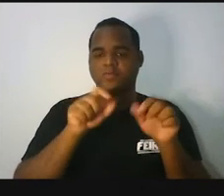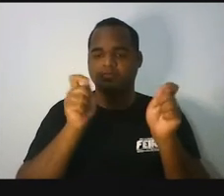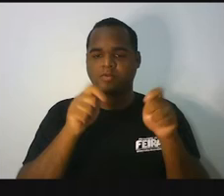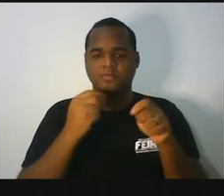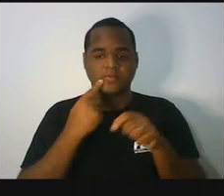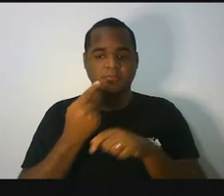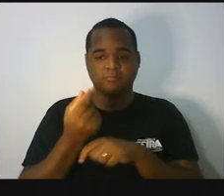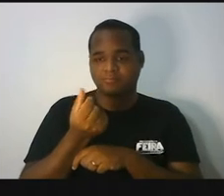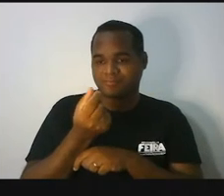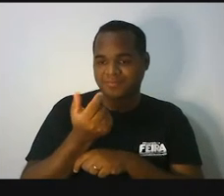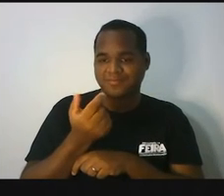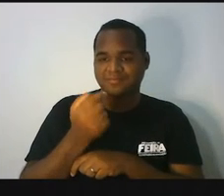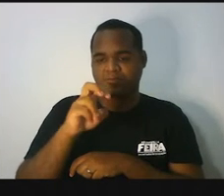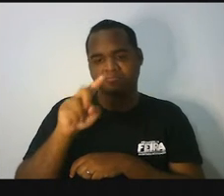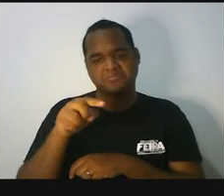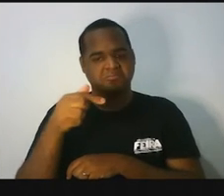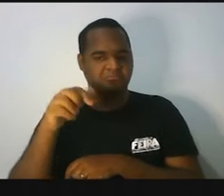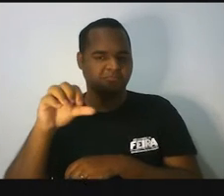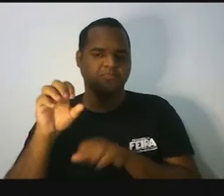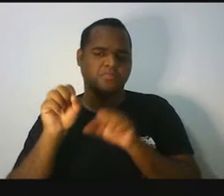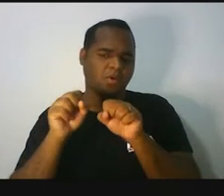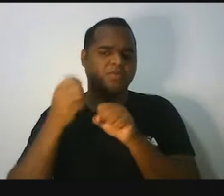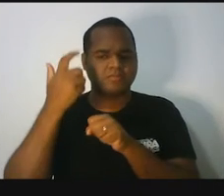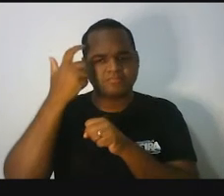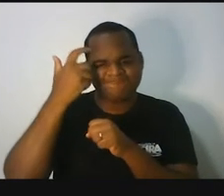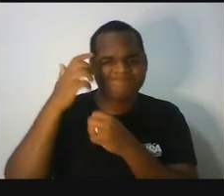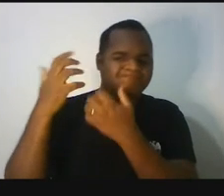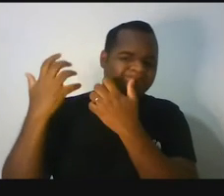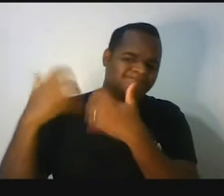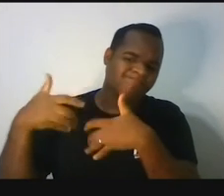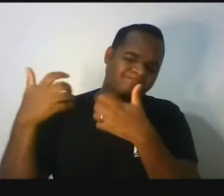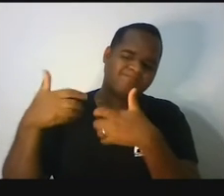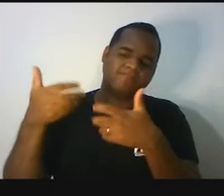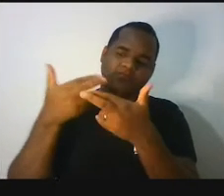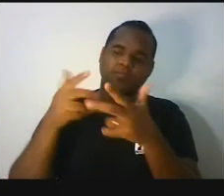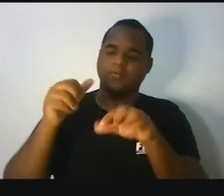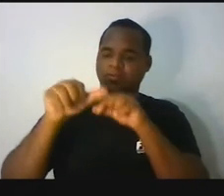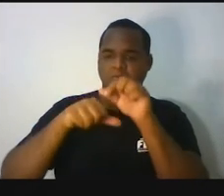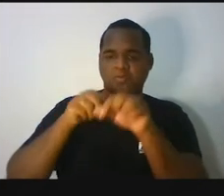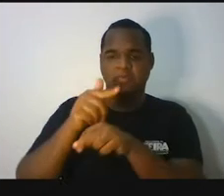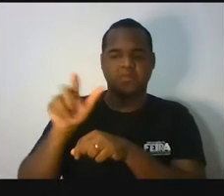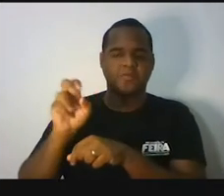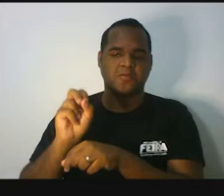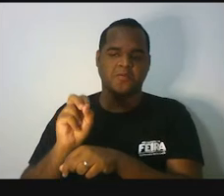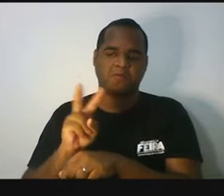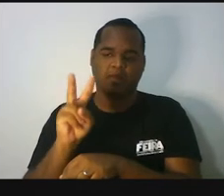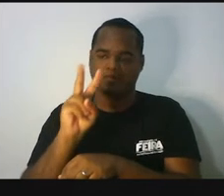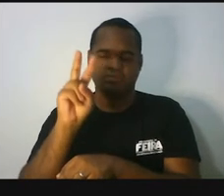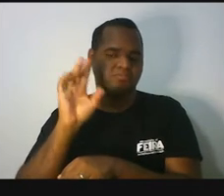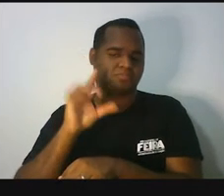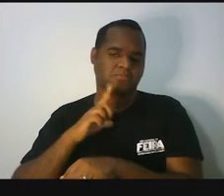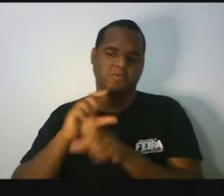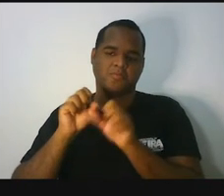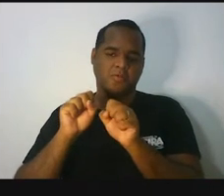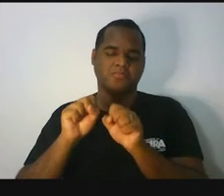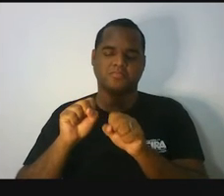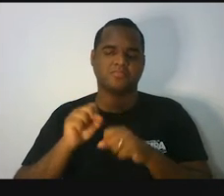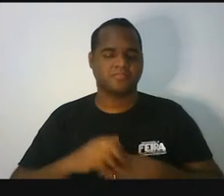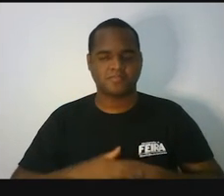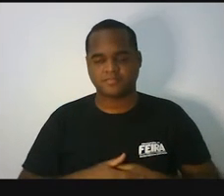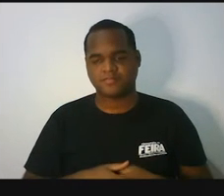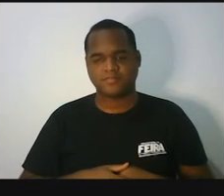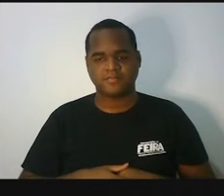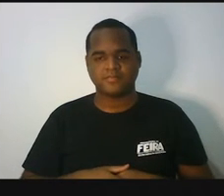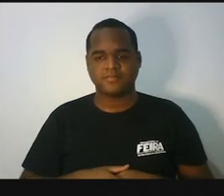preço que seja, a gente pode pensar essa mesma situação apenas trocando aqui esse preço do litro de gasolina